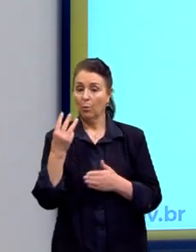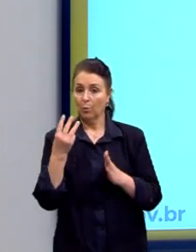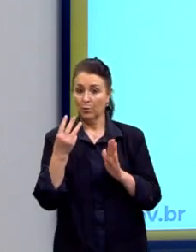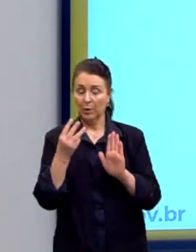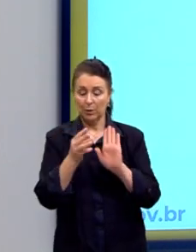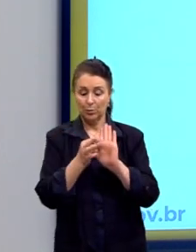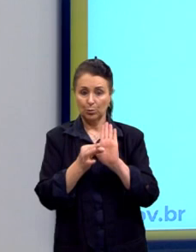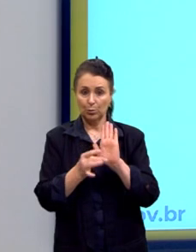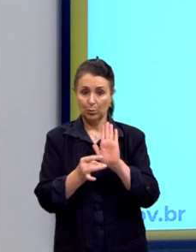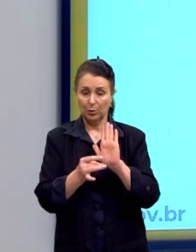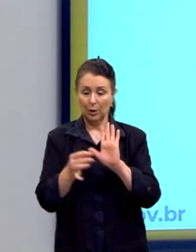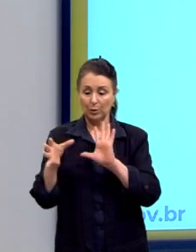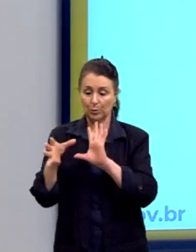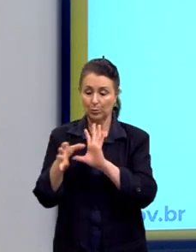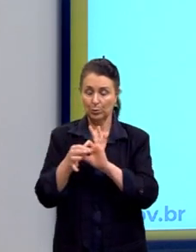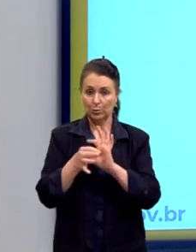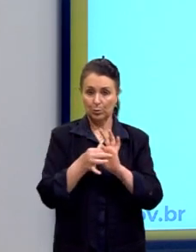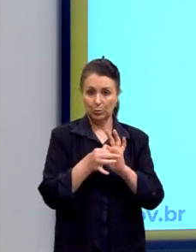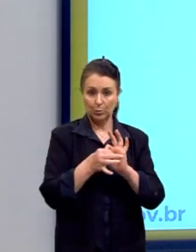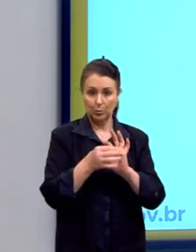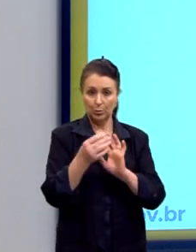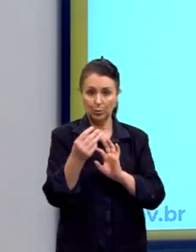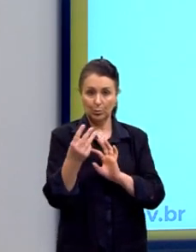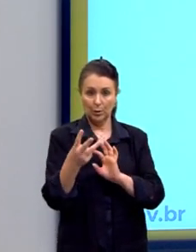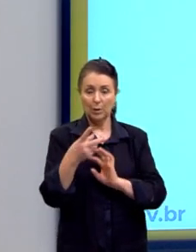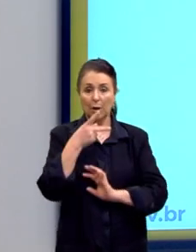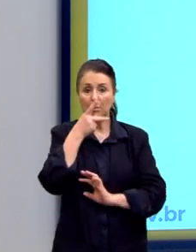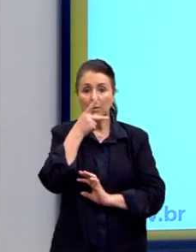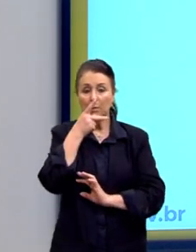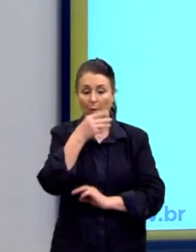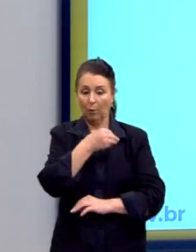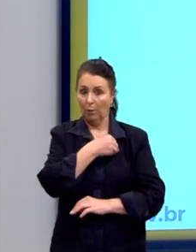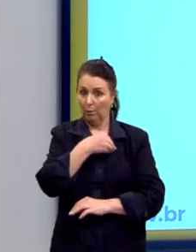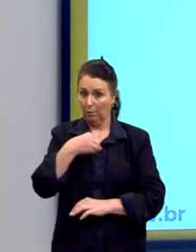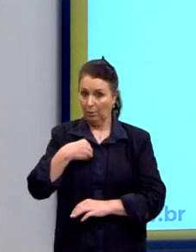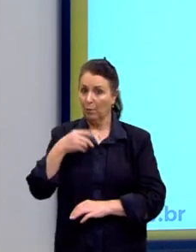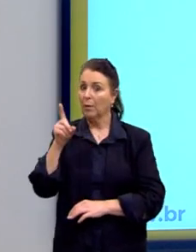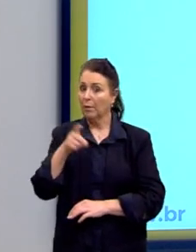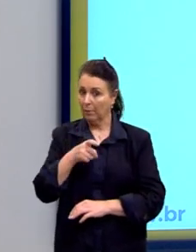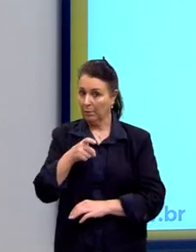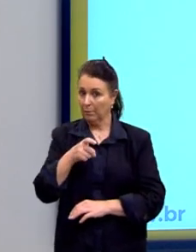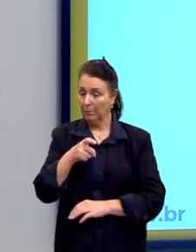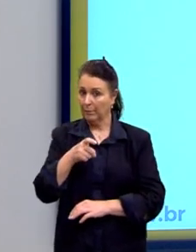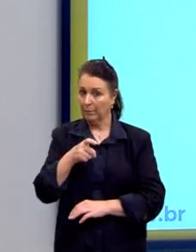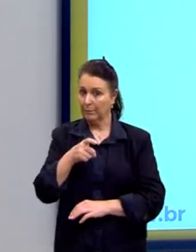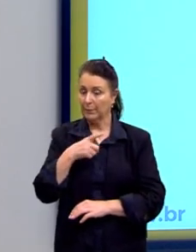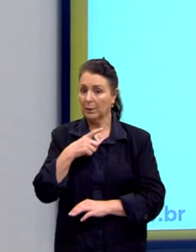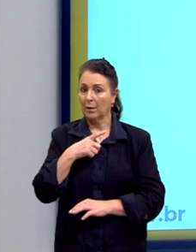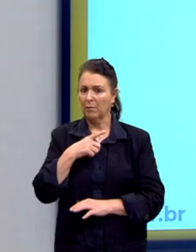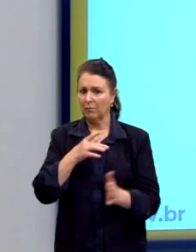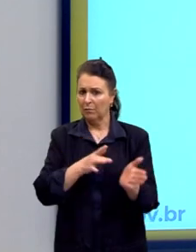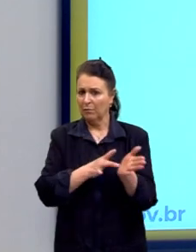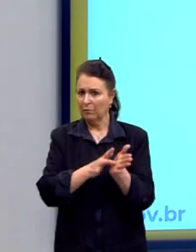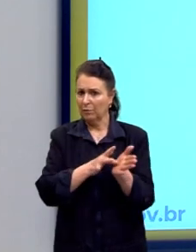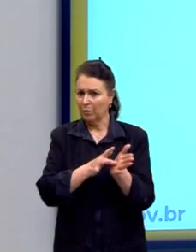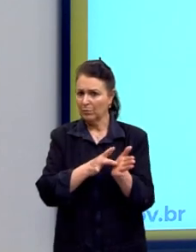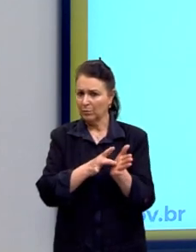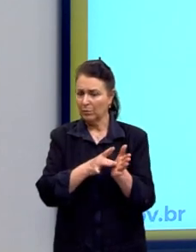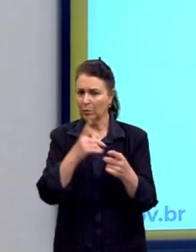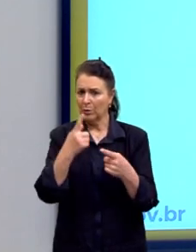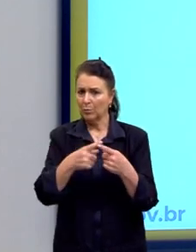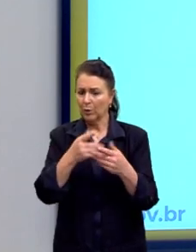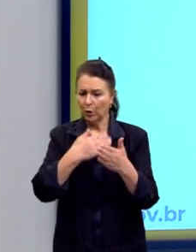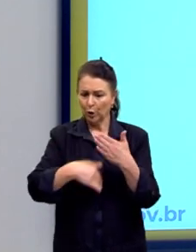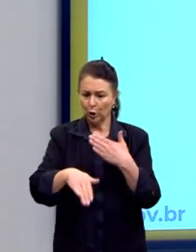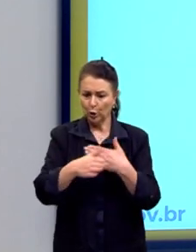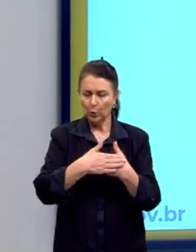contexto acima é, o item 3 é, Platão é um médico. É uma proposição falsa, porque todos os